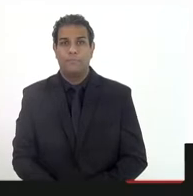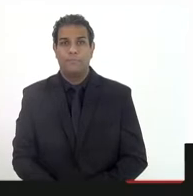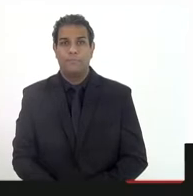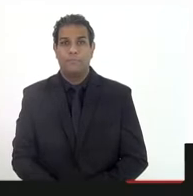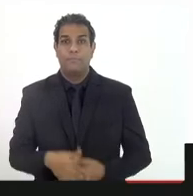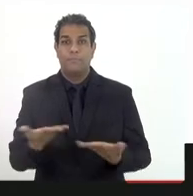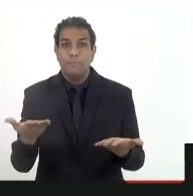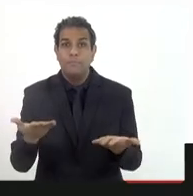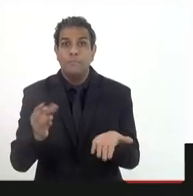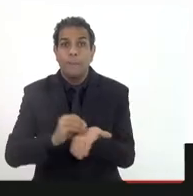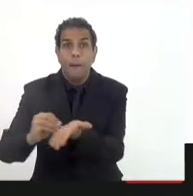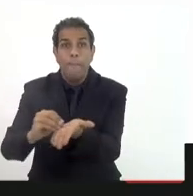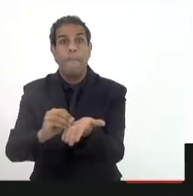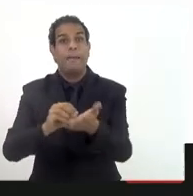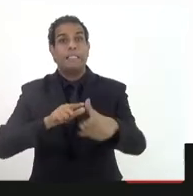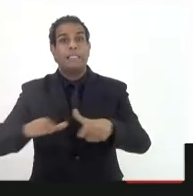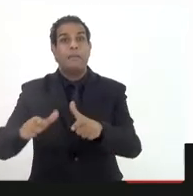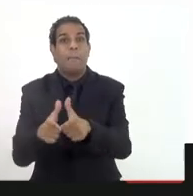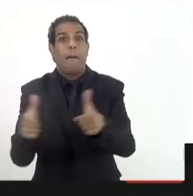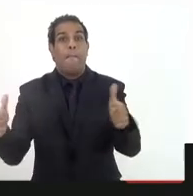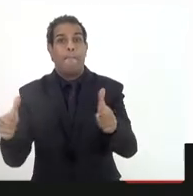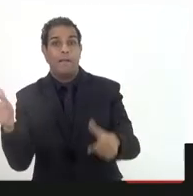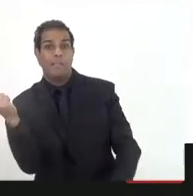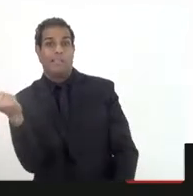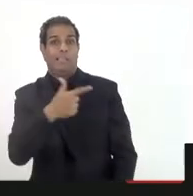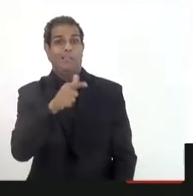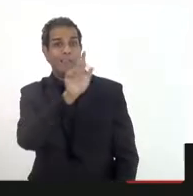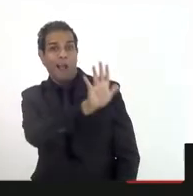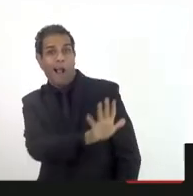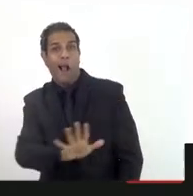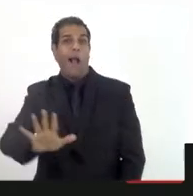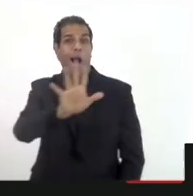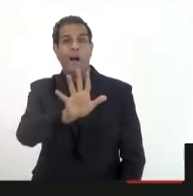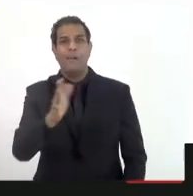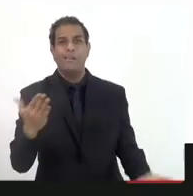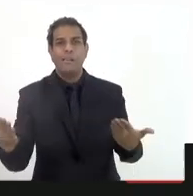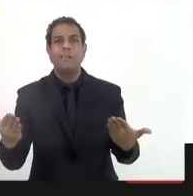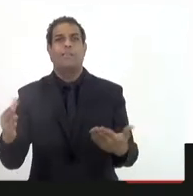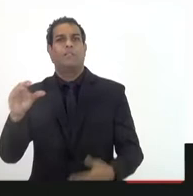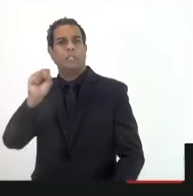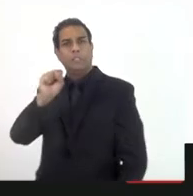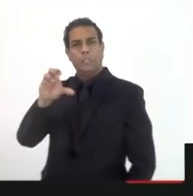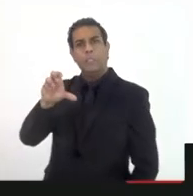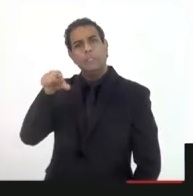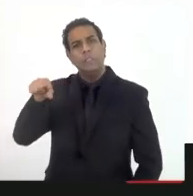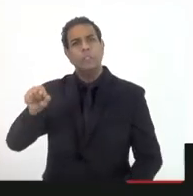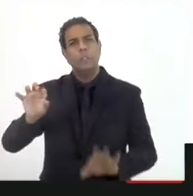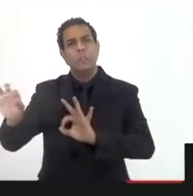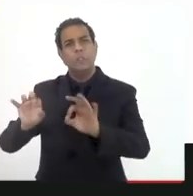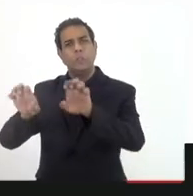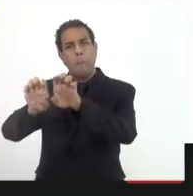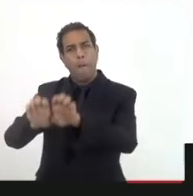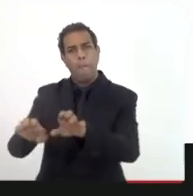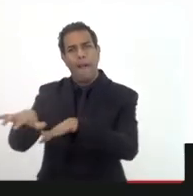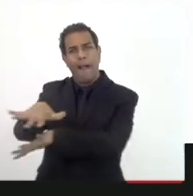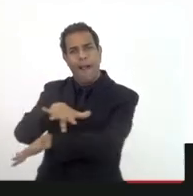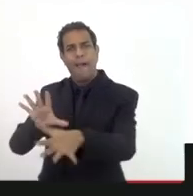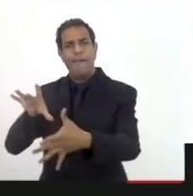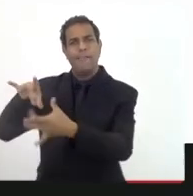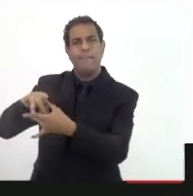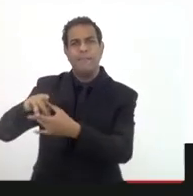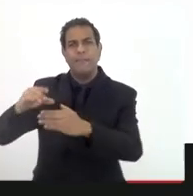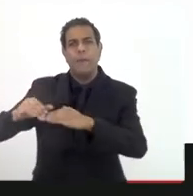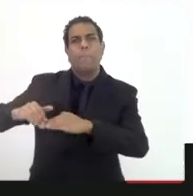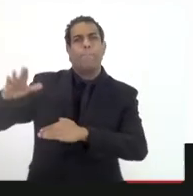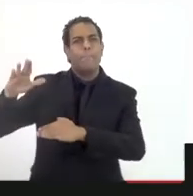A taxa de desemprego nossa é muito mais alta do que a média nacional, em Santa Catarina, que tem uma estrutura produtiva bem mais integrada que a nossa,